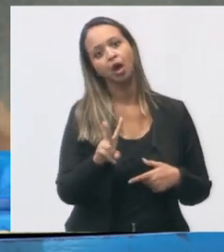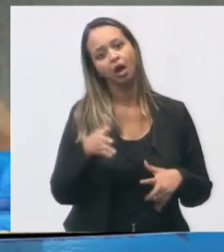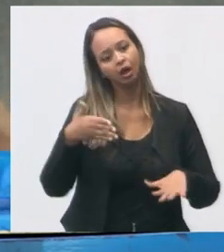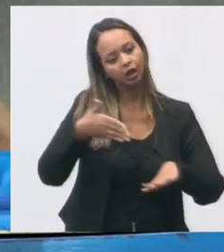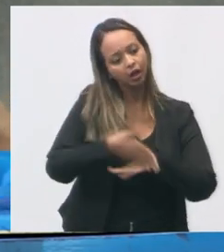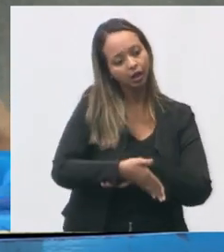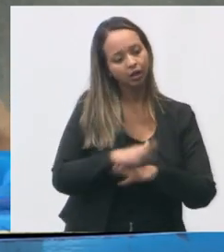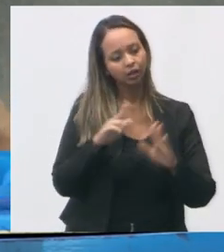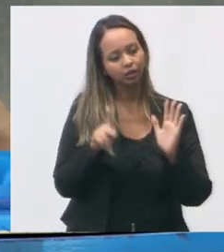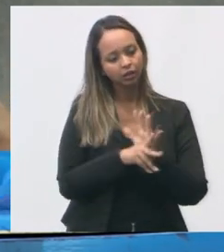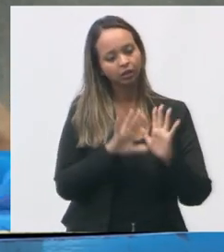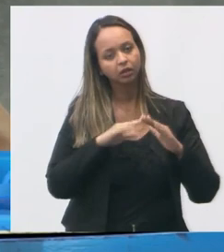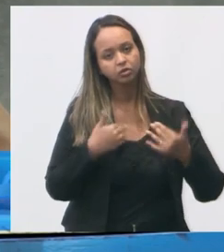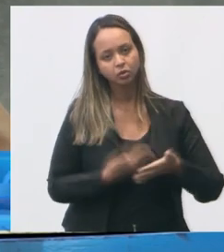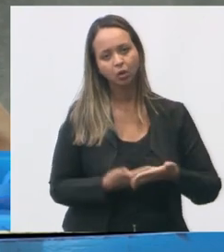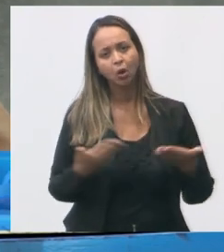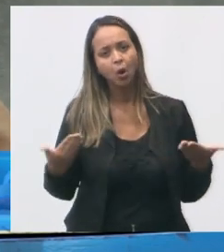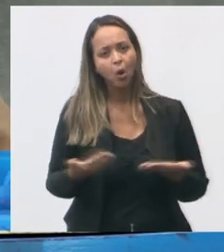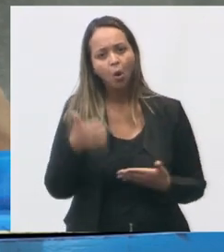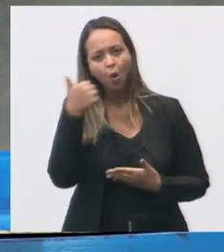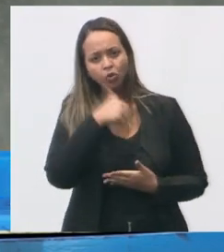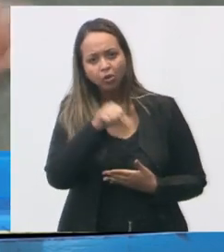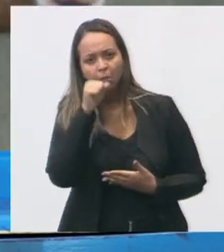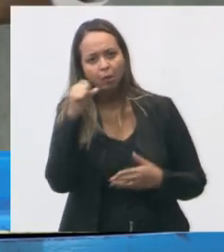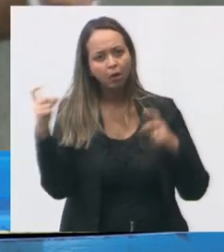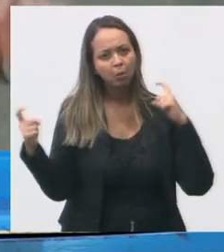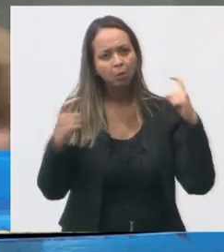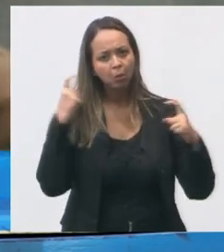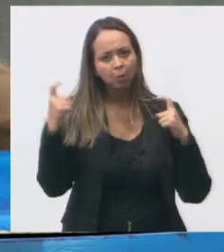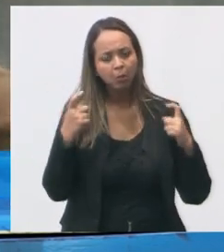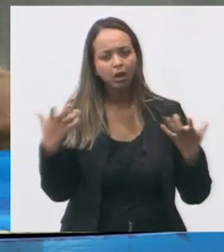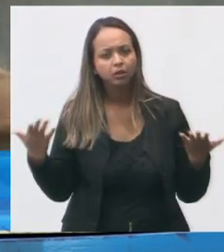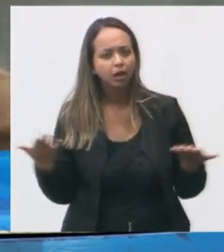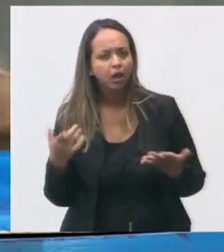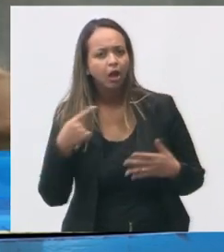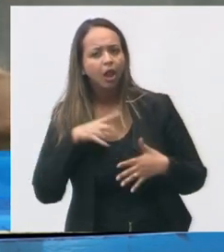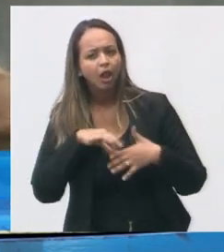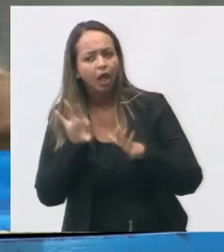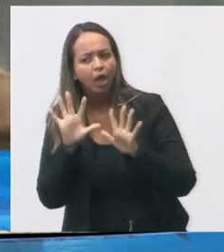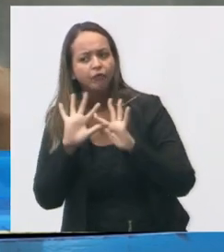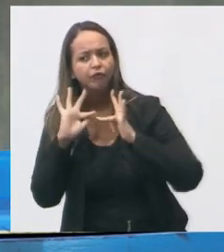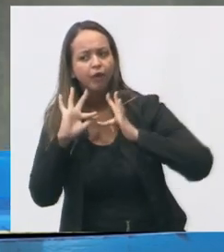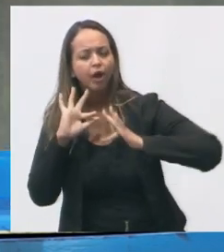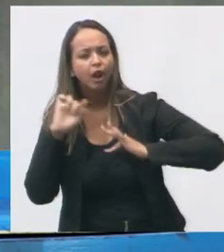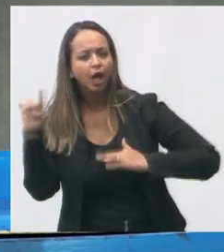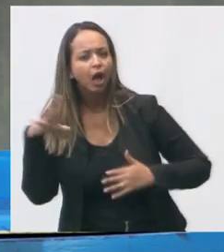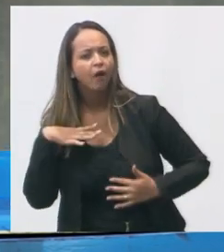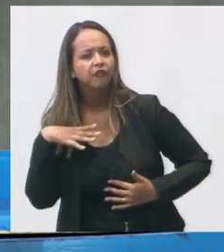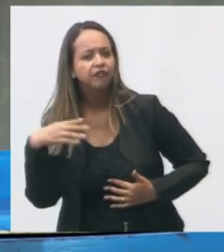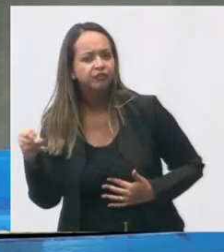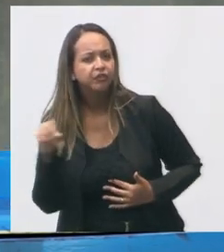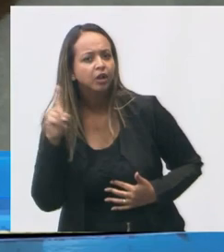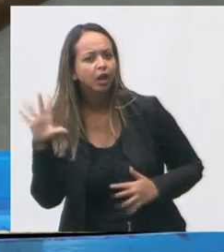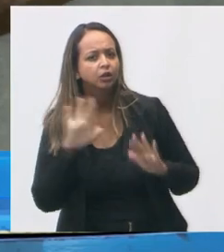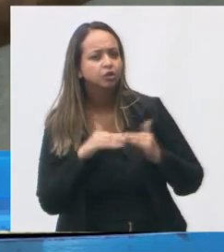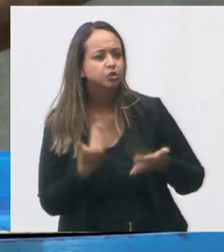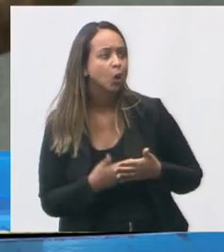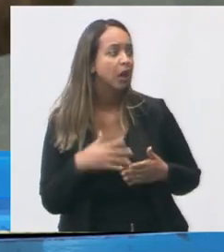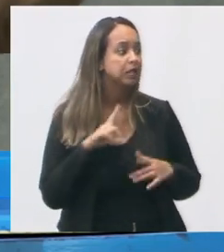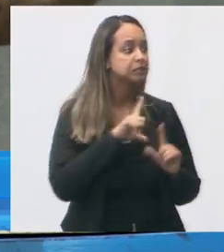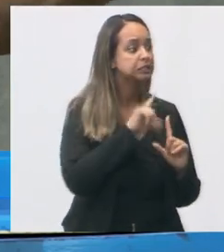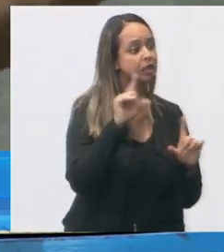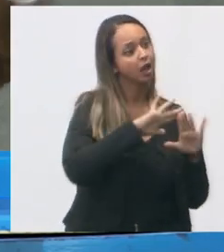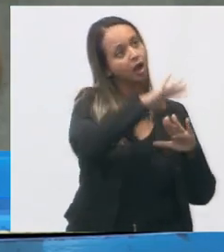Porque hoje, a mãe fica preocupada. Ela tem que levar o filho na escola, sair do Romão e ir